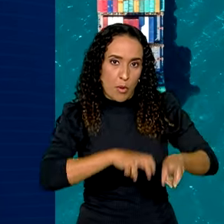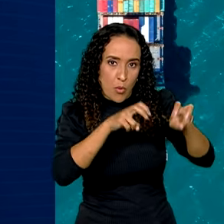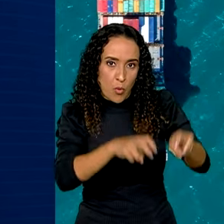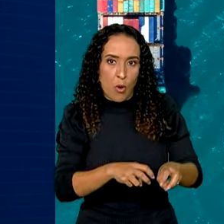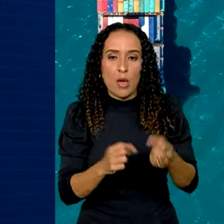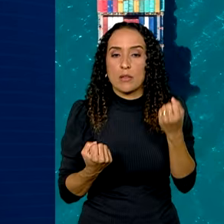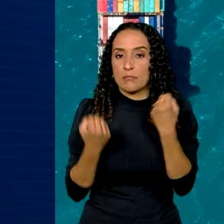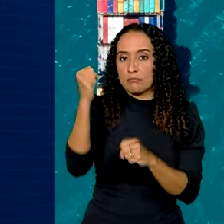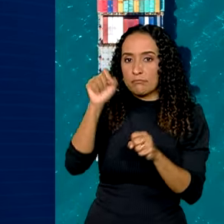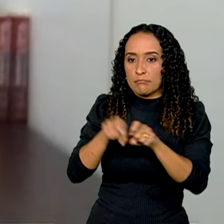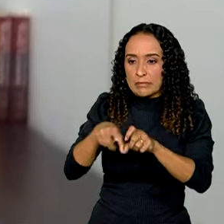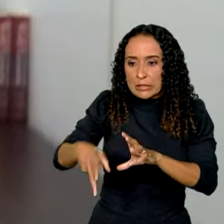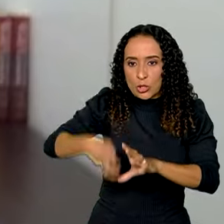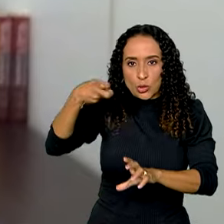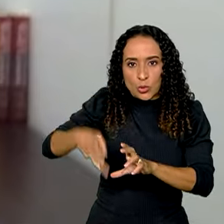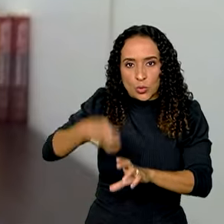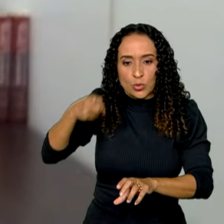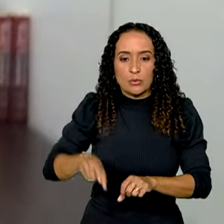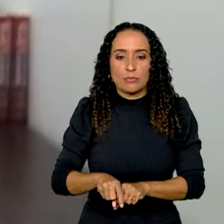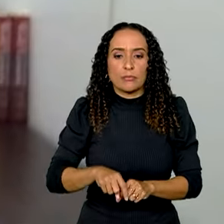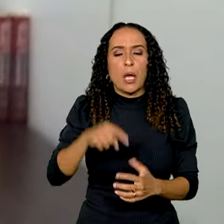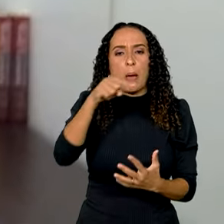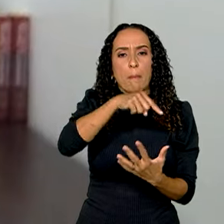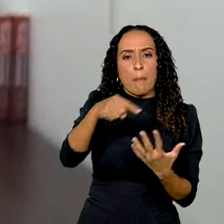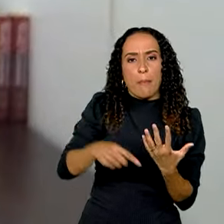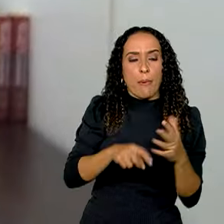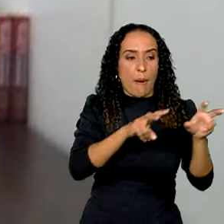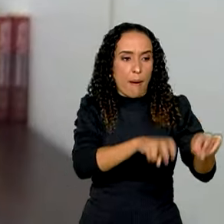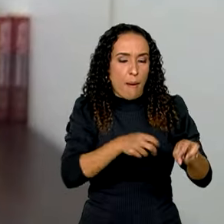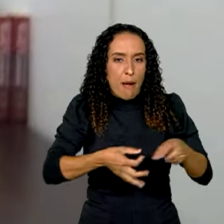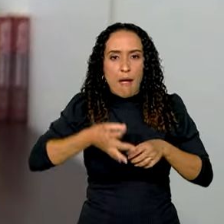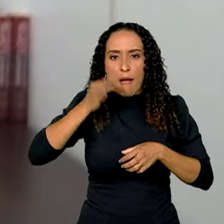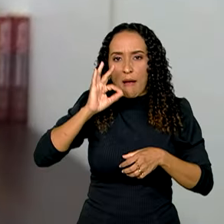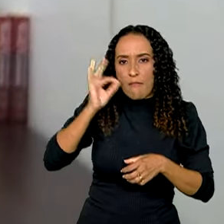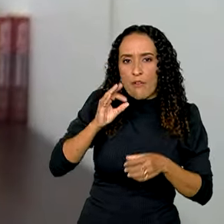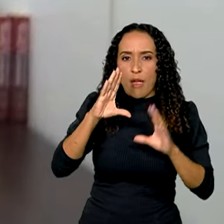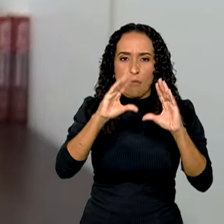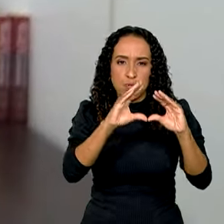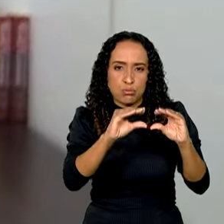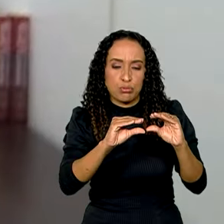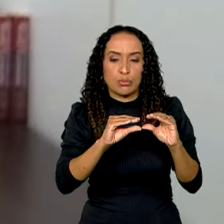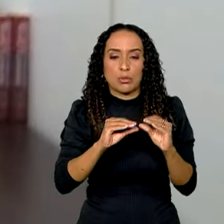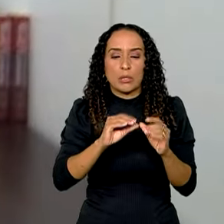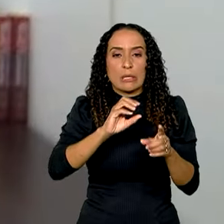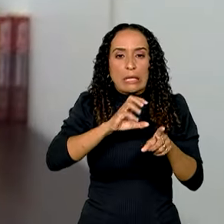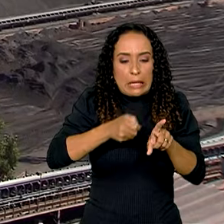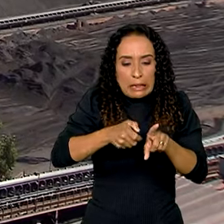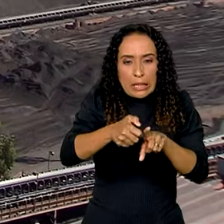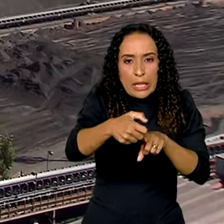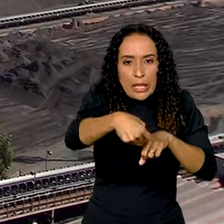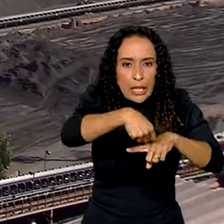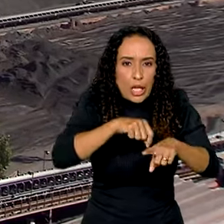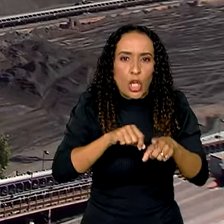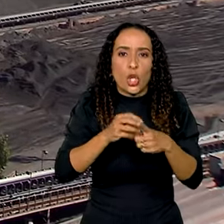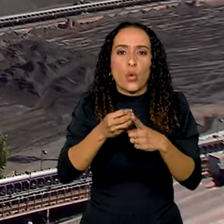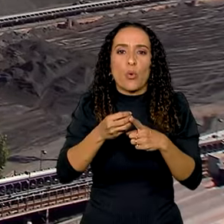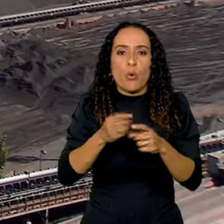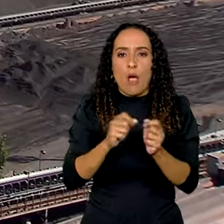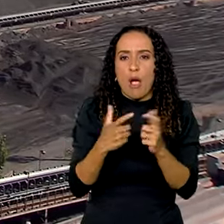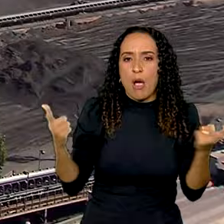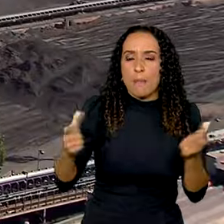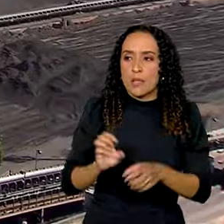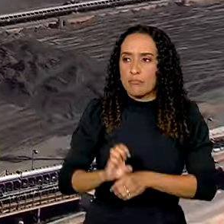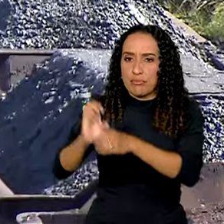e indústria extrativa. Entre os bens agrícolas, café, algodão, trigo, aumento da